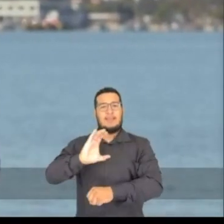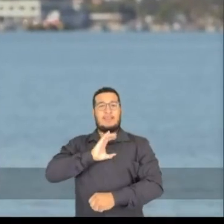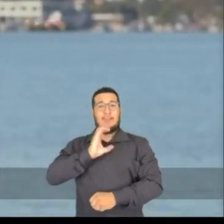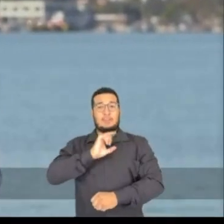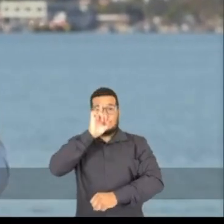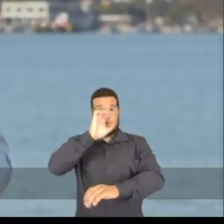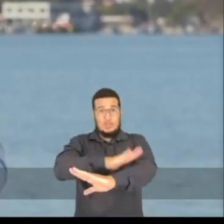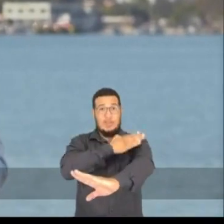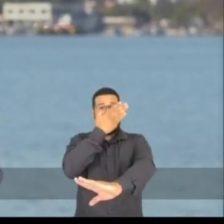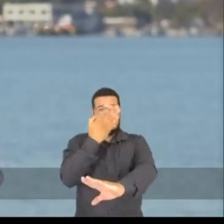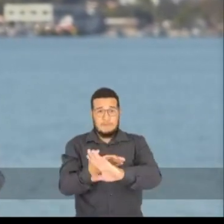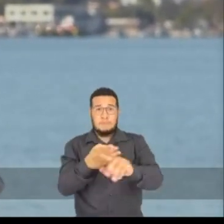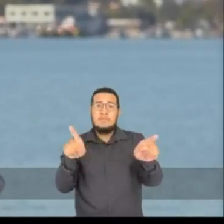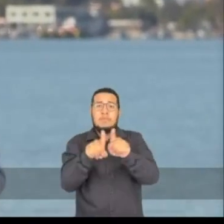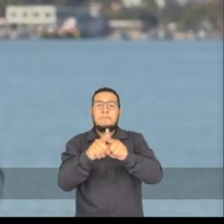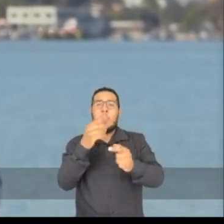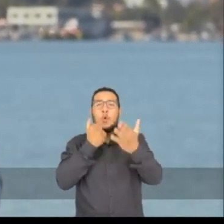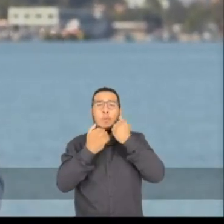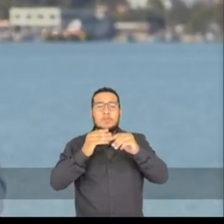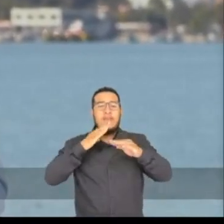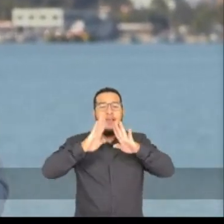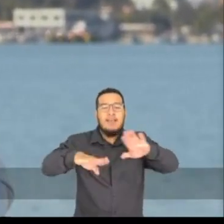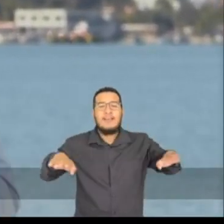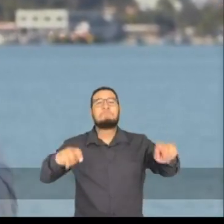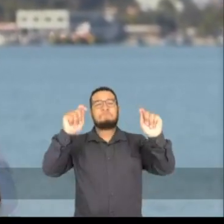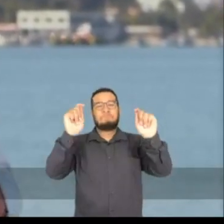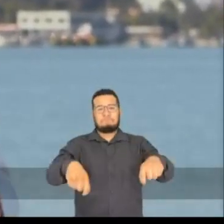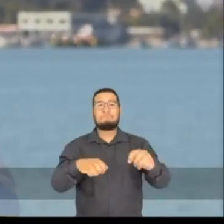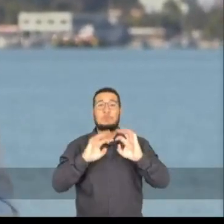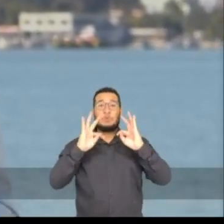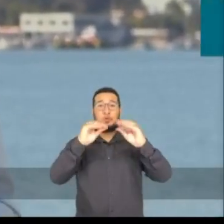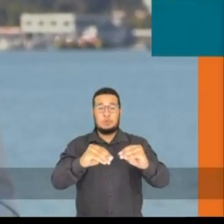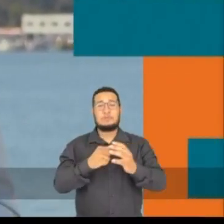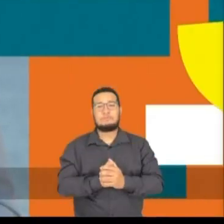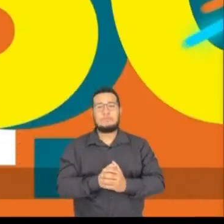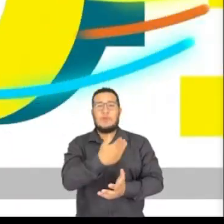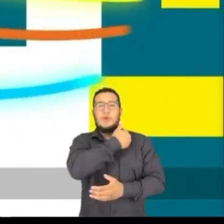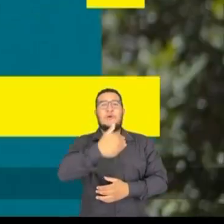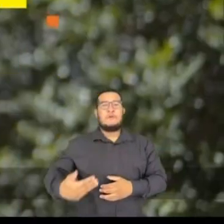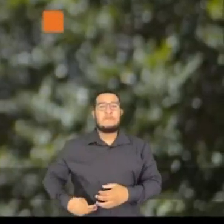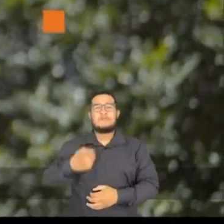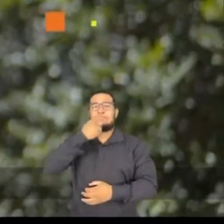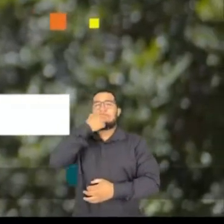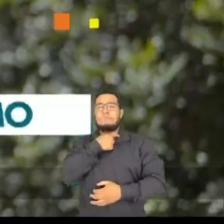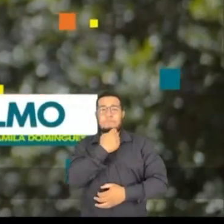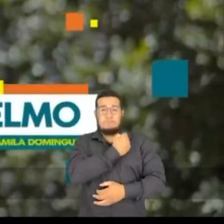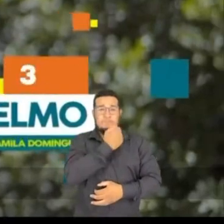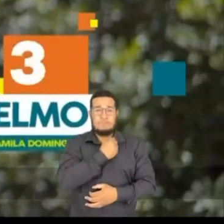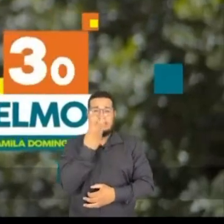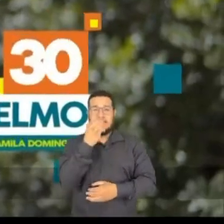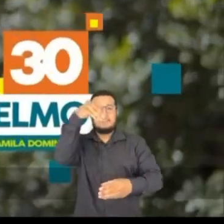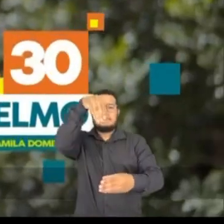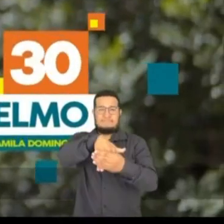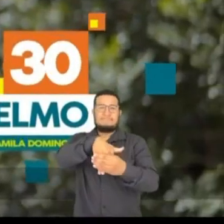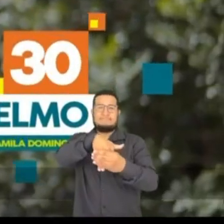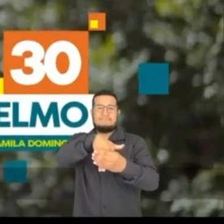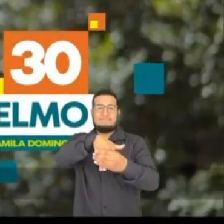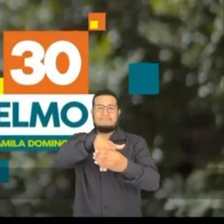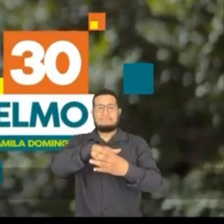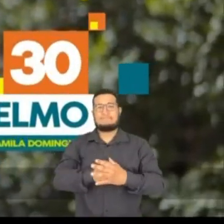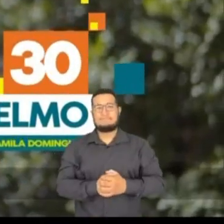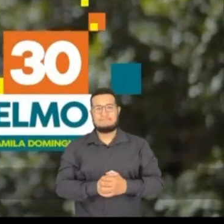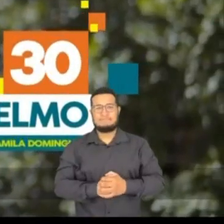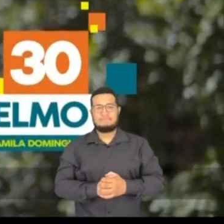vagas em creche em tempo integral e alimentação a todas as crianças do Estado. Governador é Aridelmo 30!